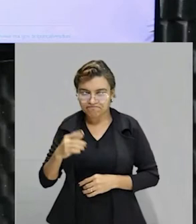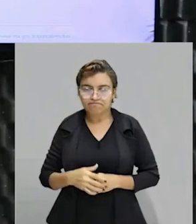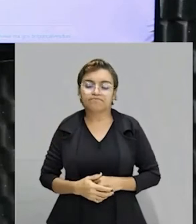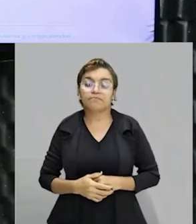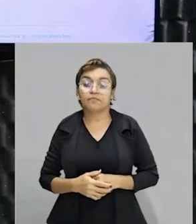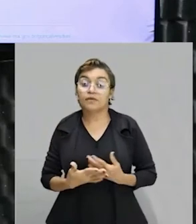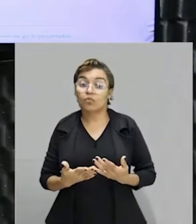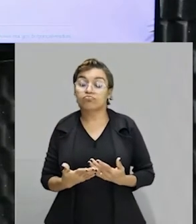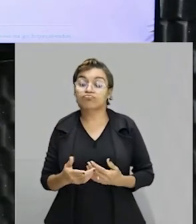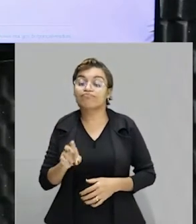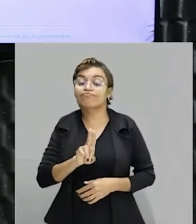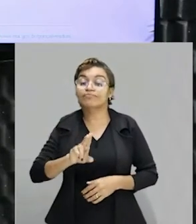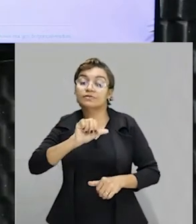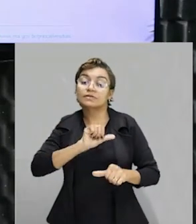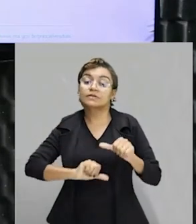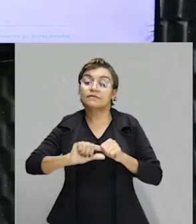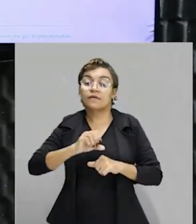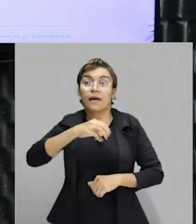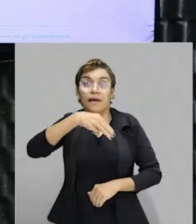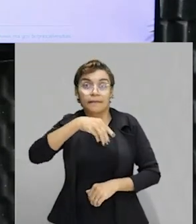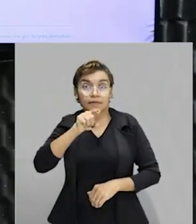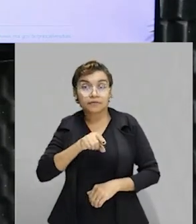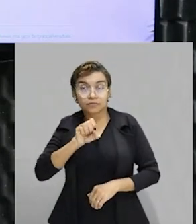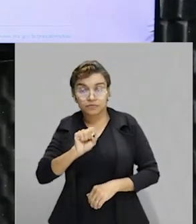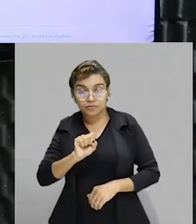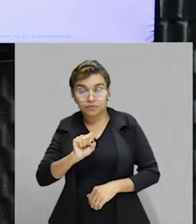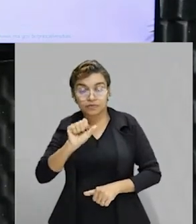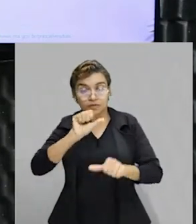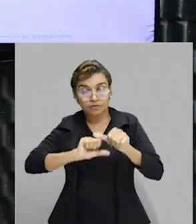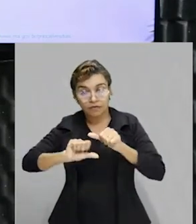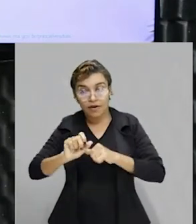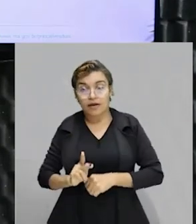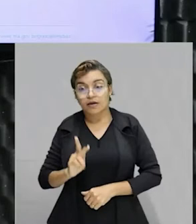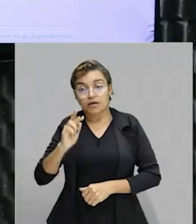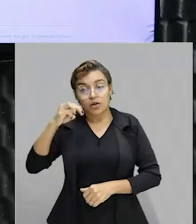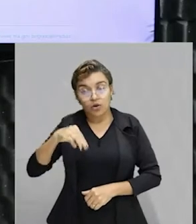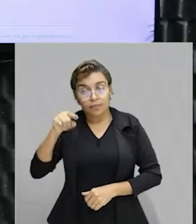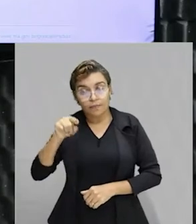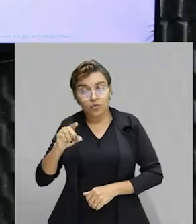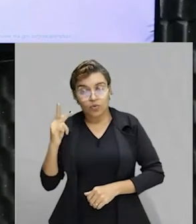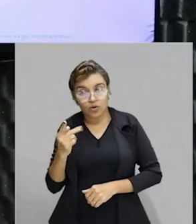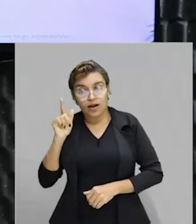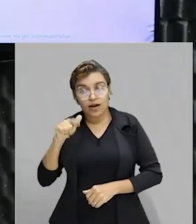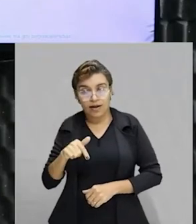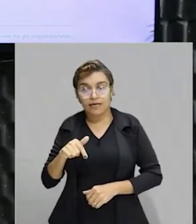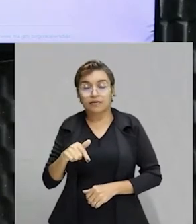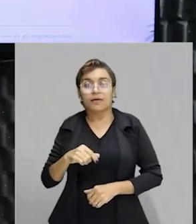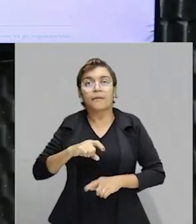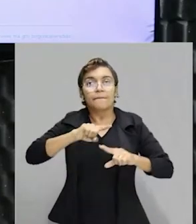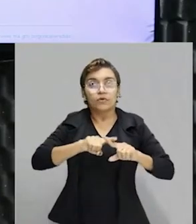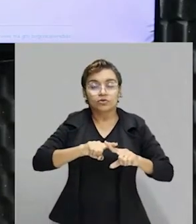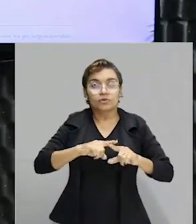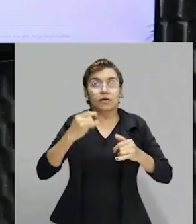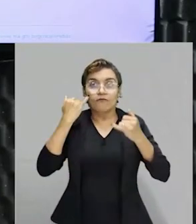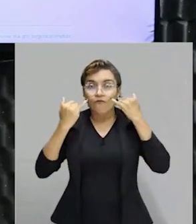para eu transformar de metro por segundo para quilômetro por hora, é suficiente eu multiplicar